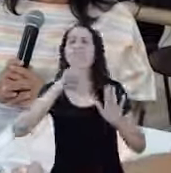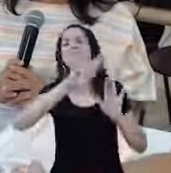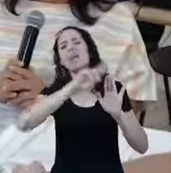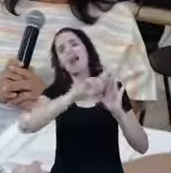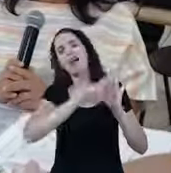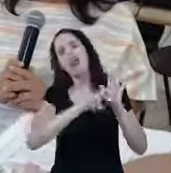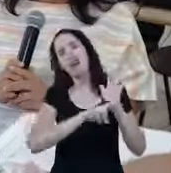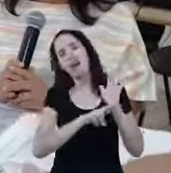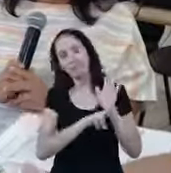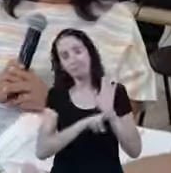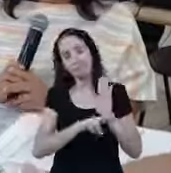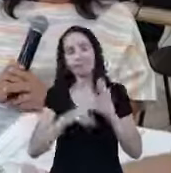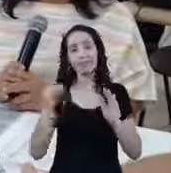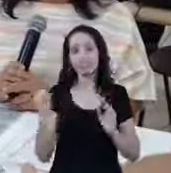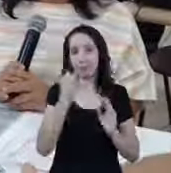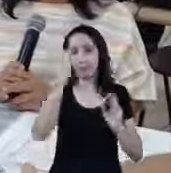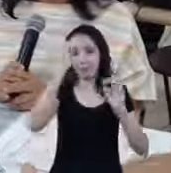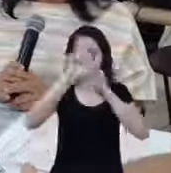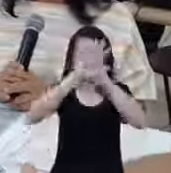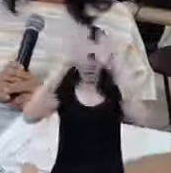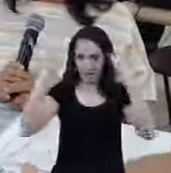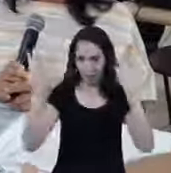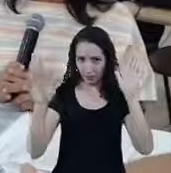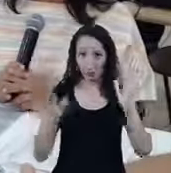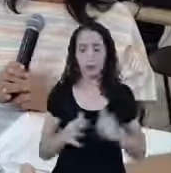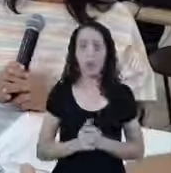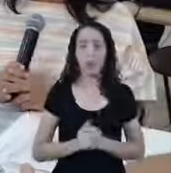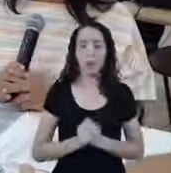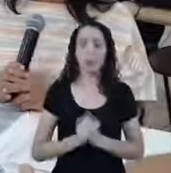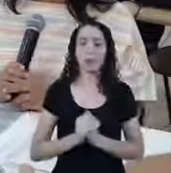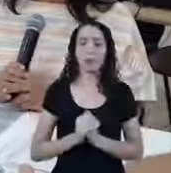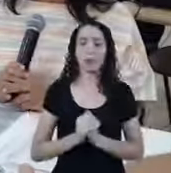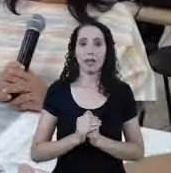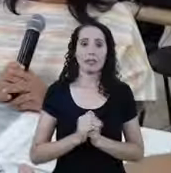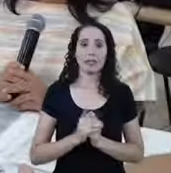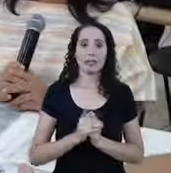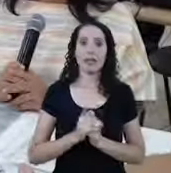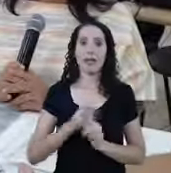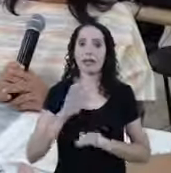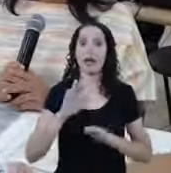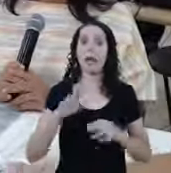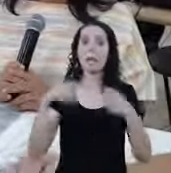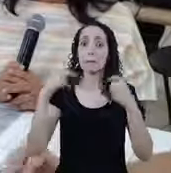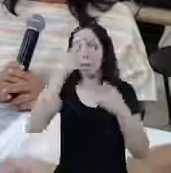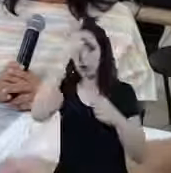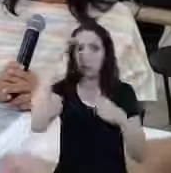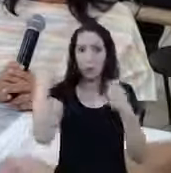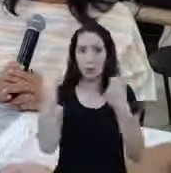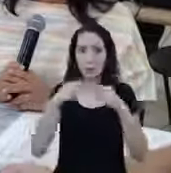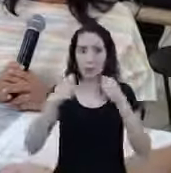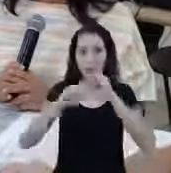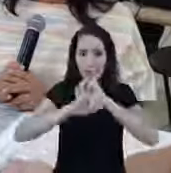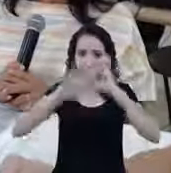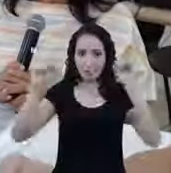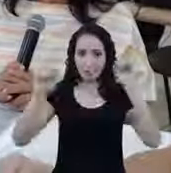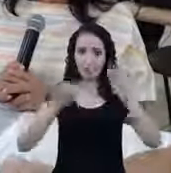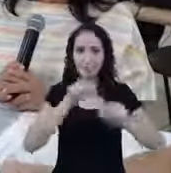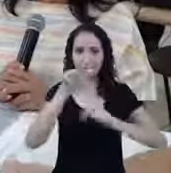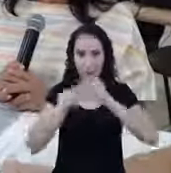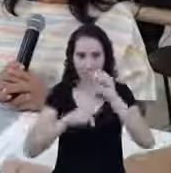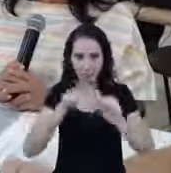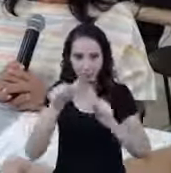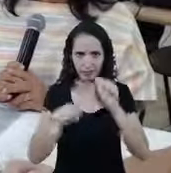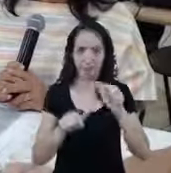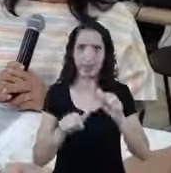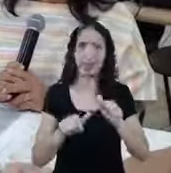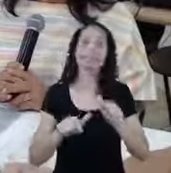É importante a gente Deixar isso bem claro Que não basta não ter Um registro formal A pessoa tem que declarar O trabalho Tem que declarar Que ela é um